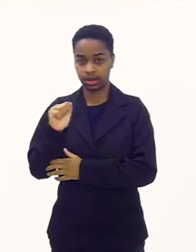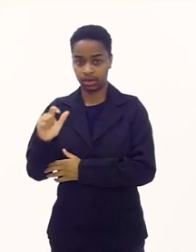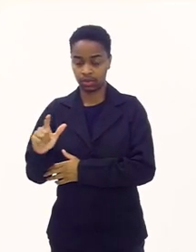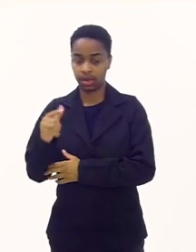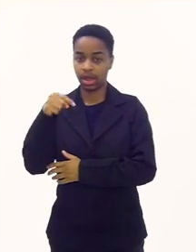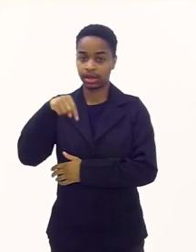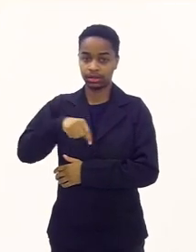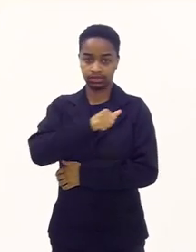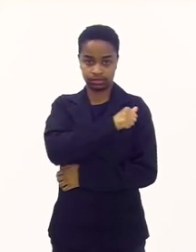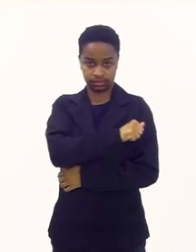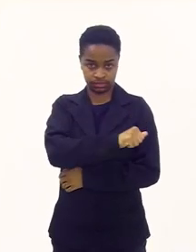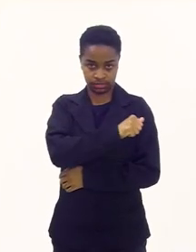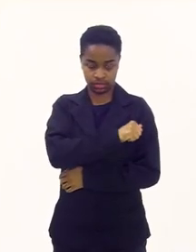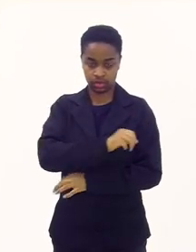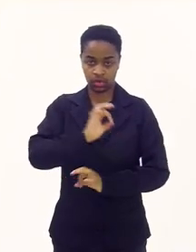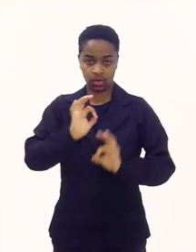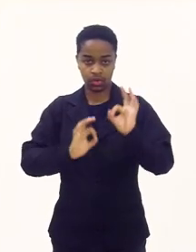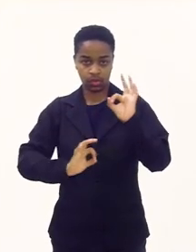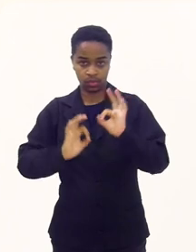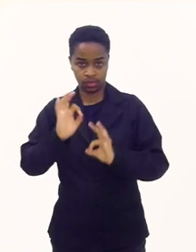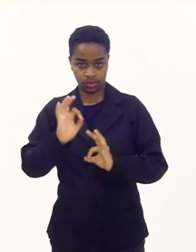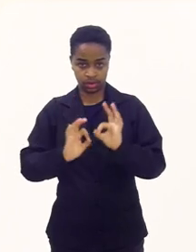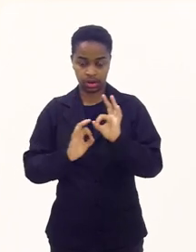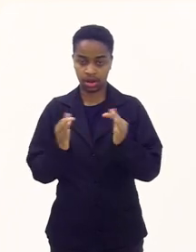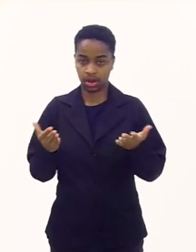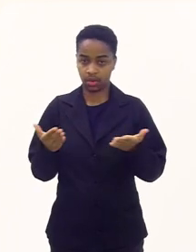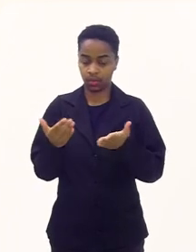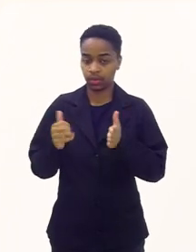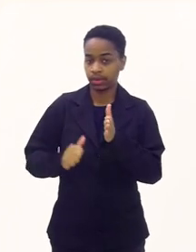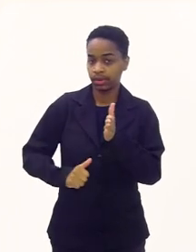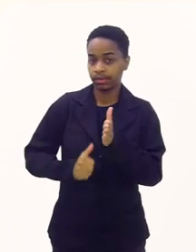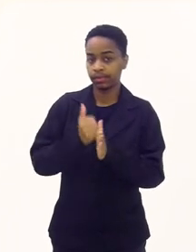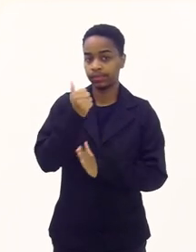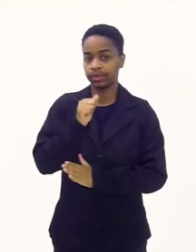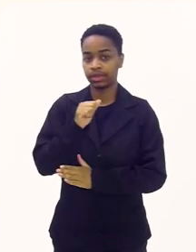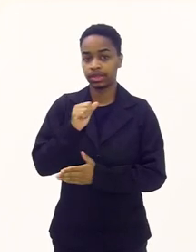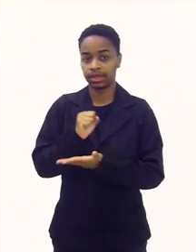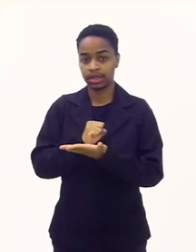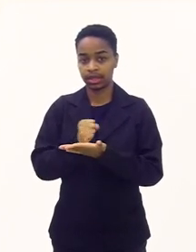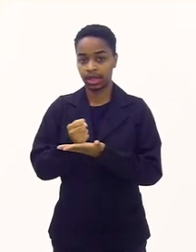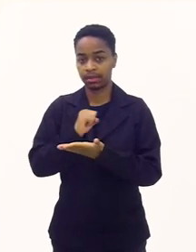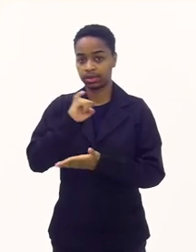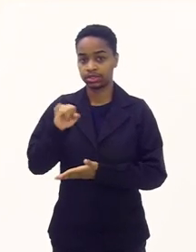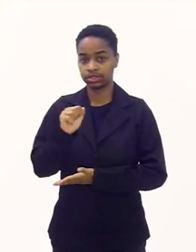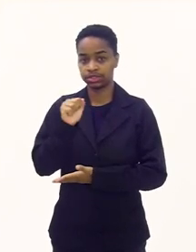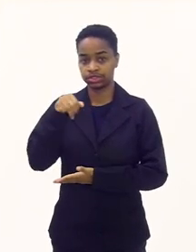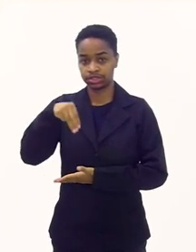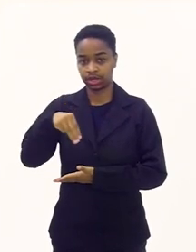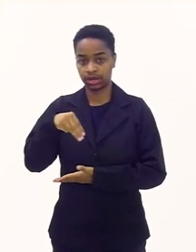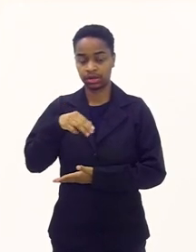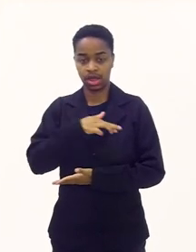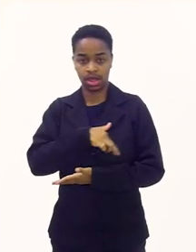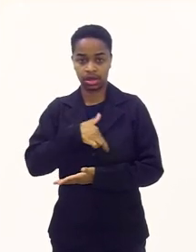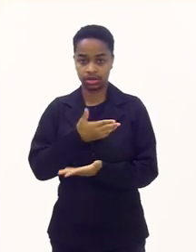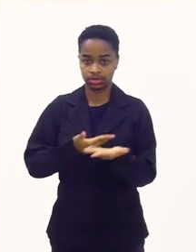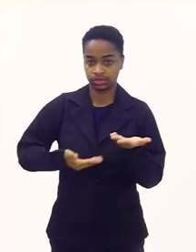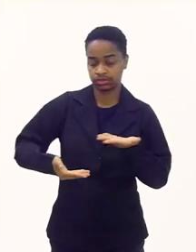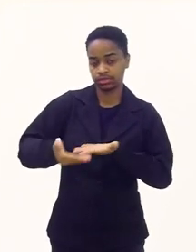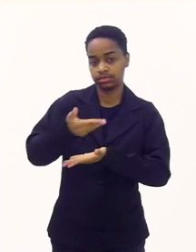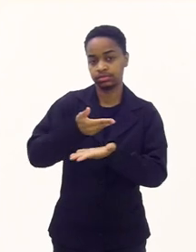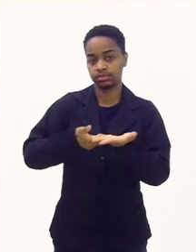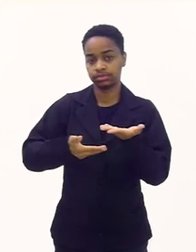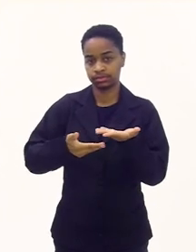Dona Mijo Antaipesta, está organizando a primeira Game Jam Interreligiosa.